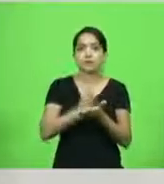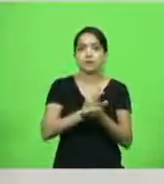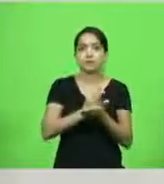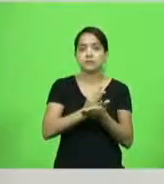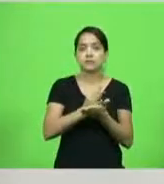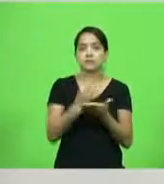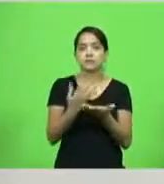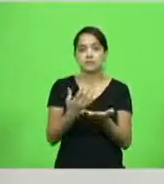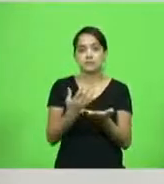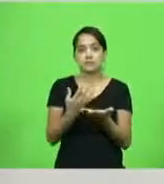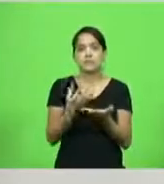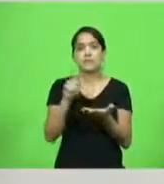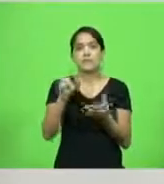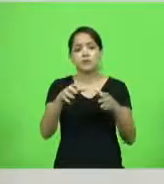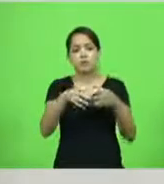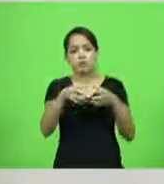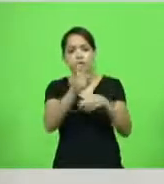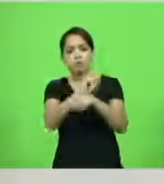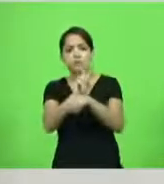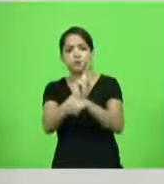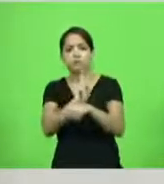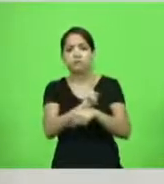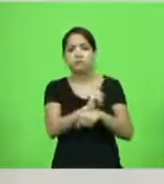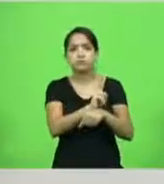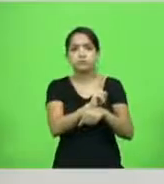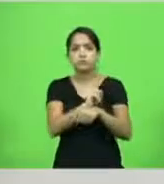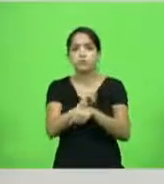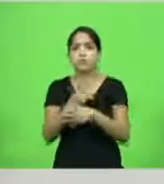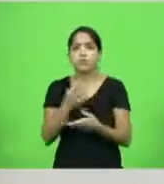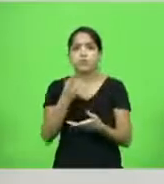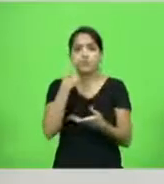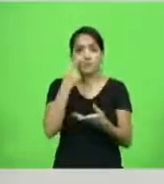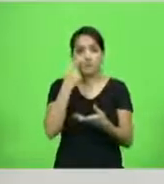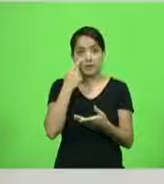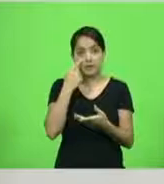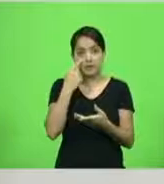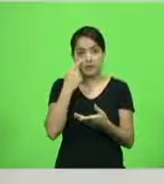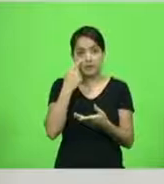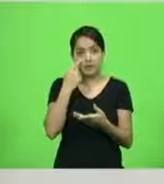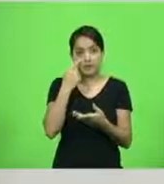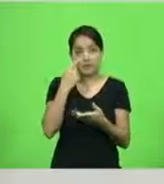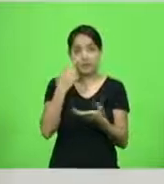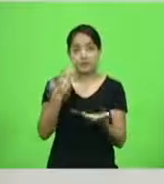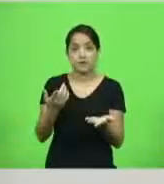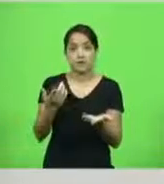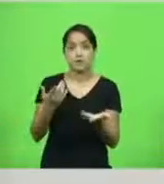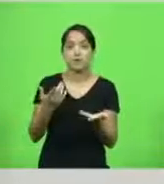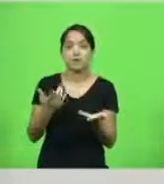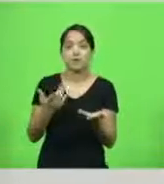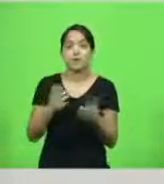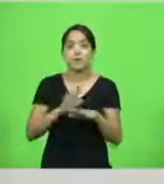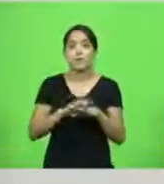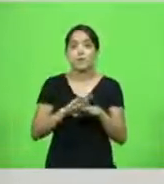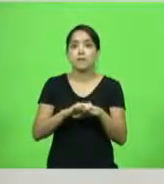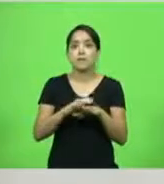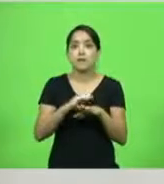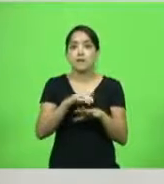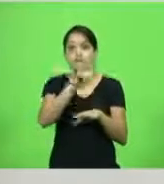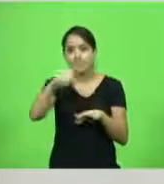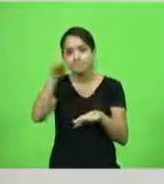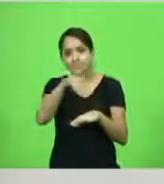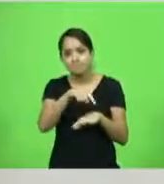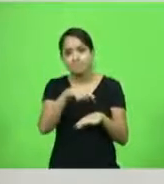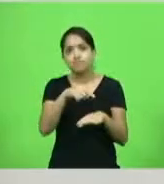O órgão regulador que foi consultado para poder ser usado como instrumento pelo governador para poder vetar isso,